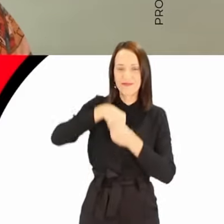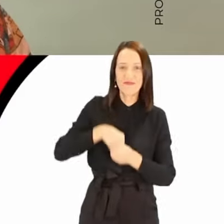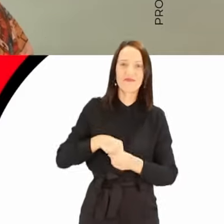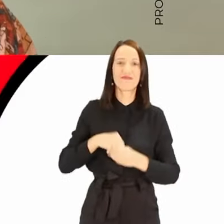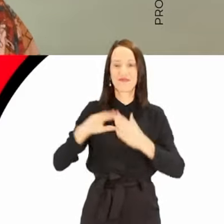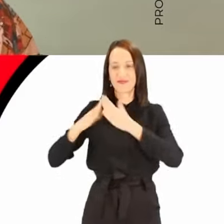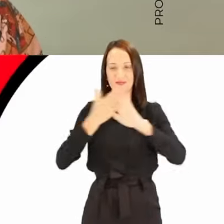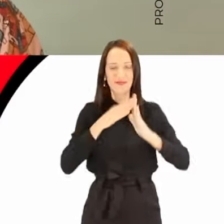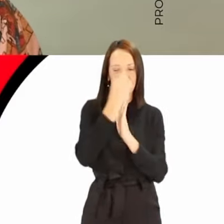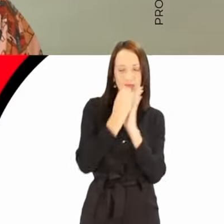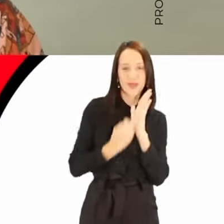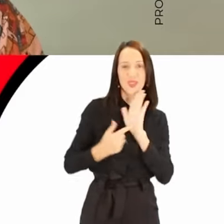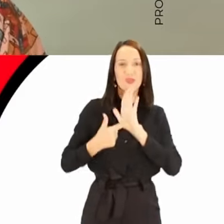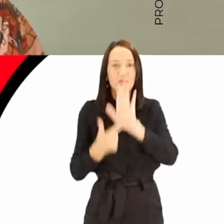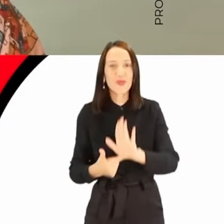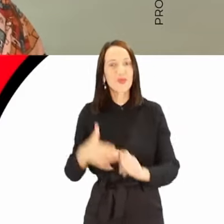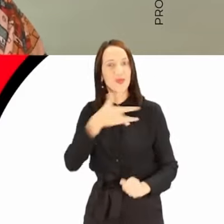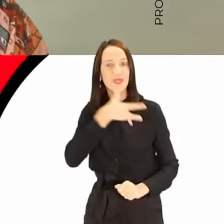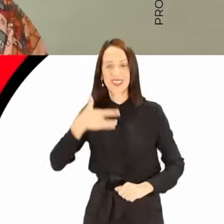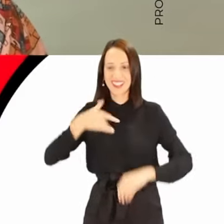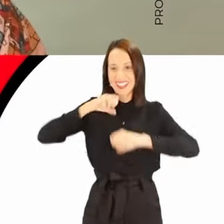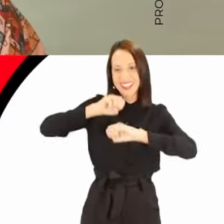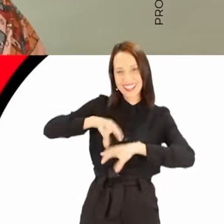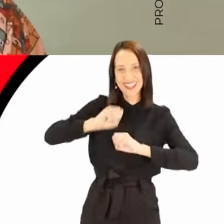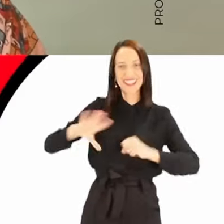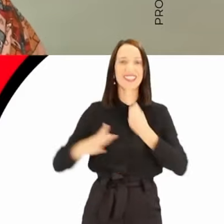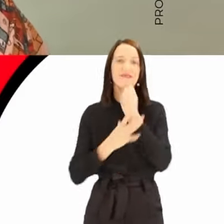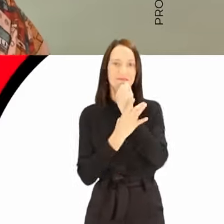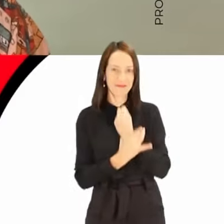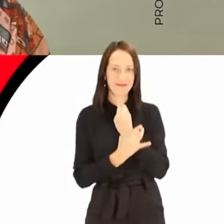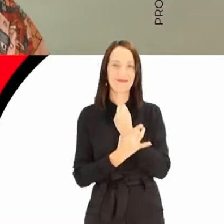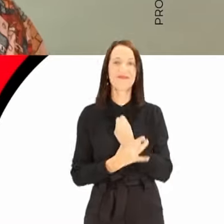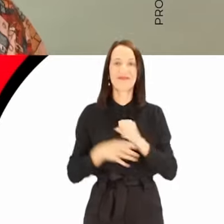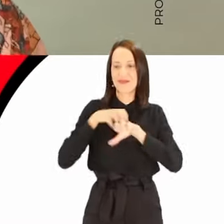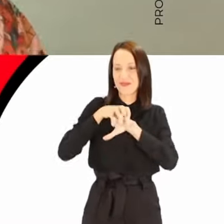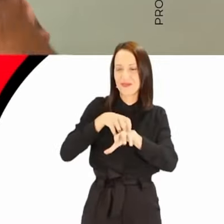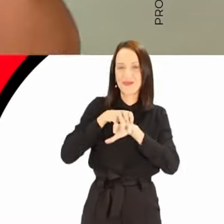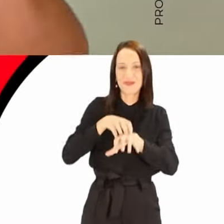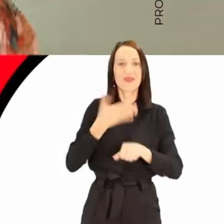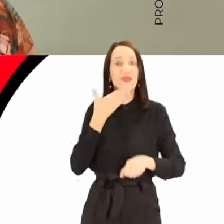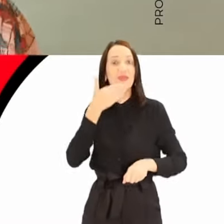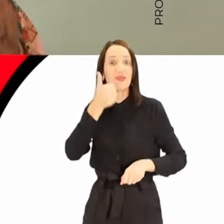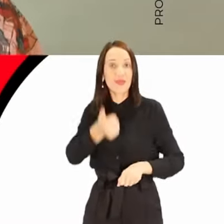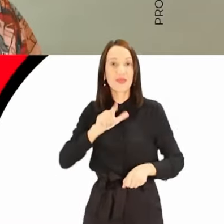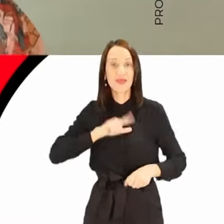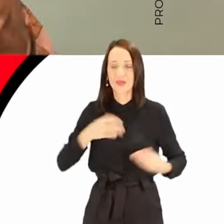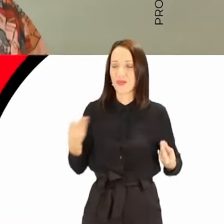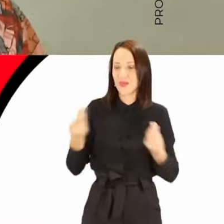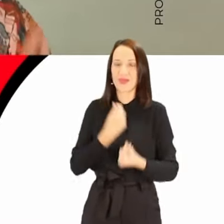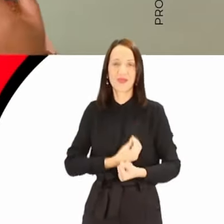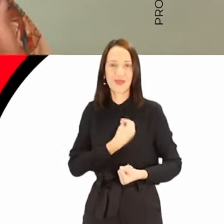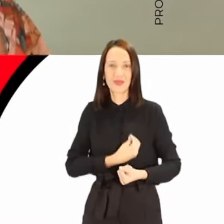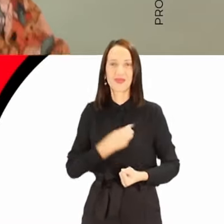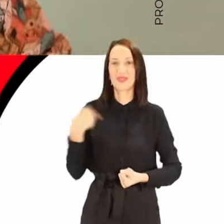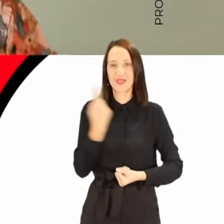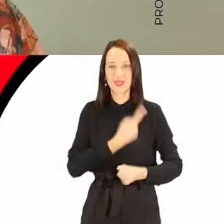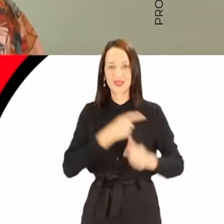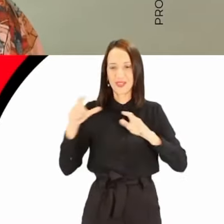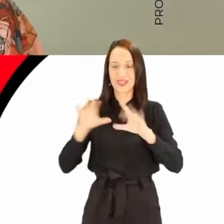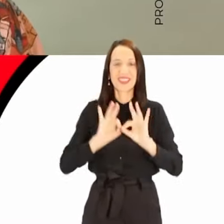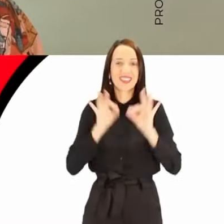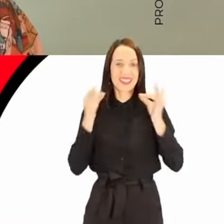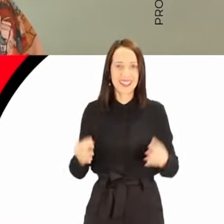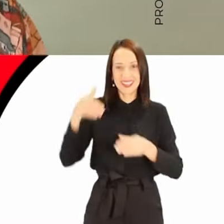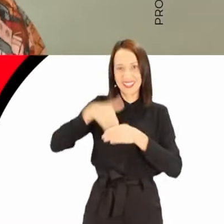a favela no orçamento. Para levar saúde, educação, segurança, transporte e melhorar a qualidade de vida do povo das